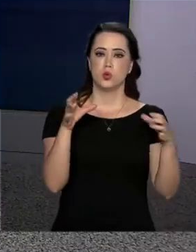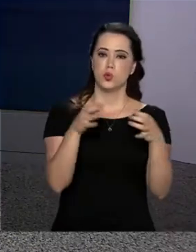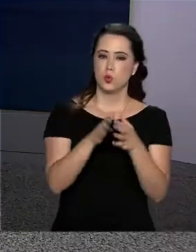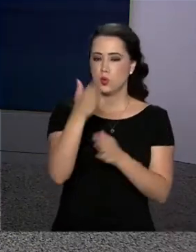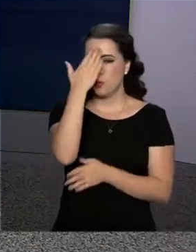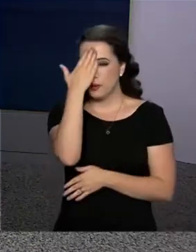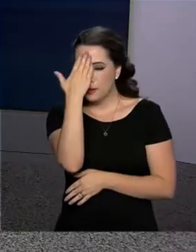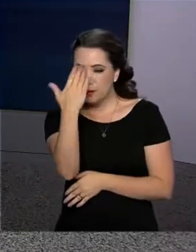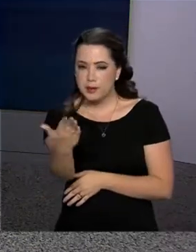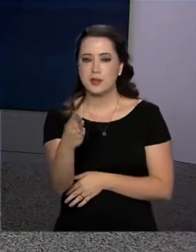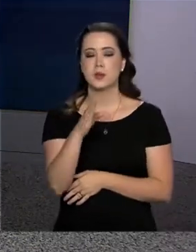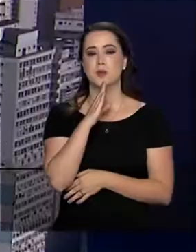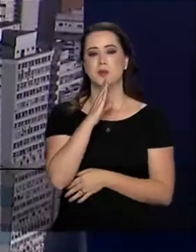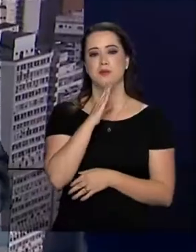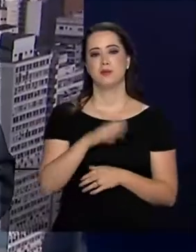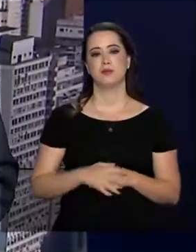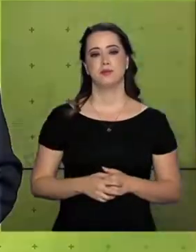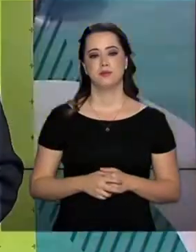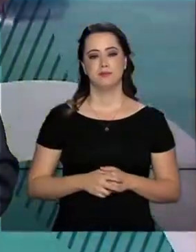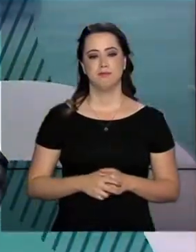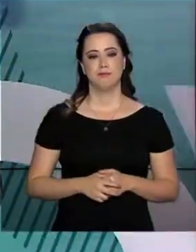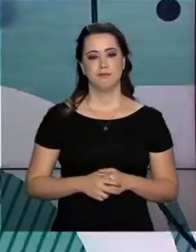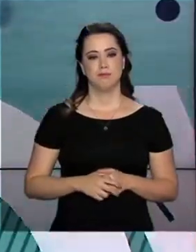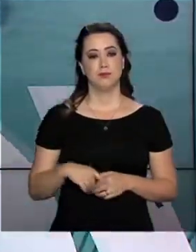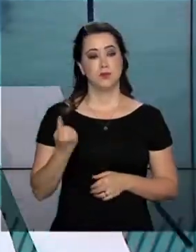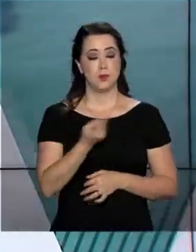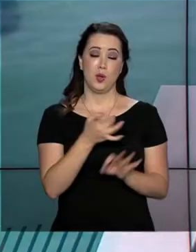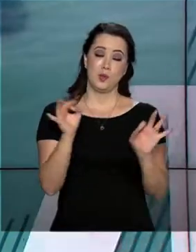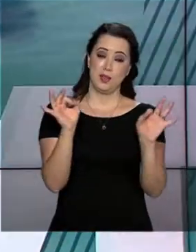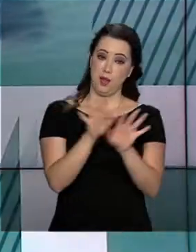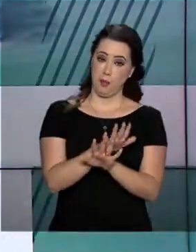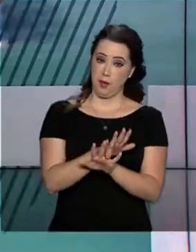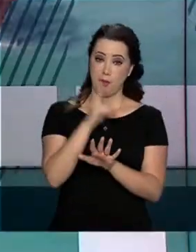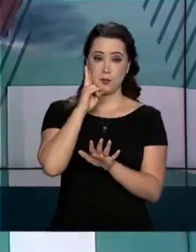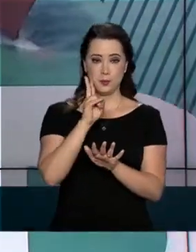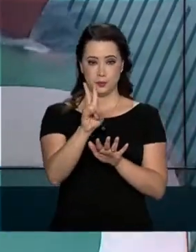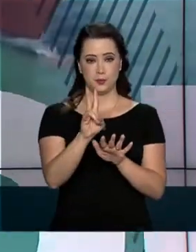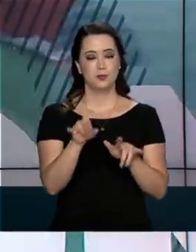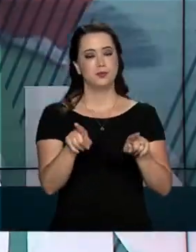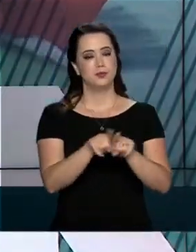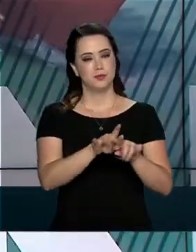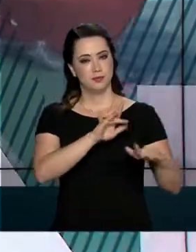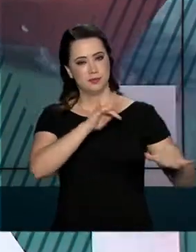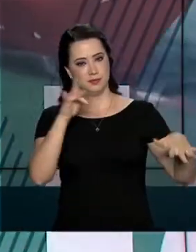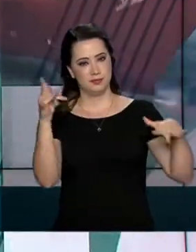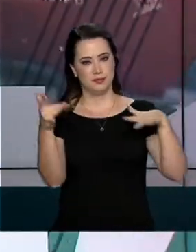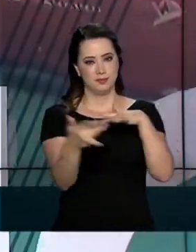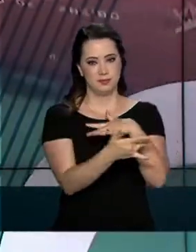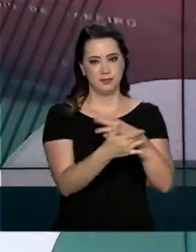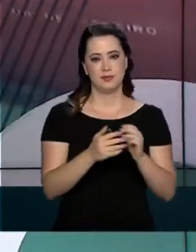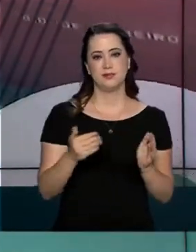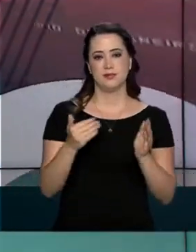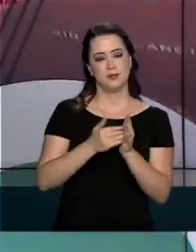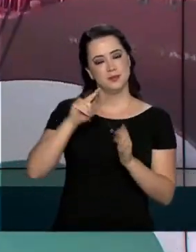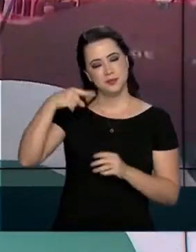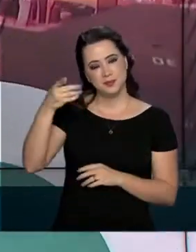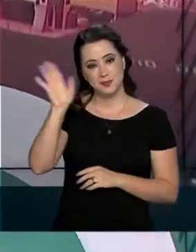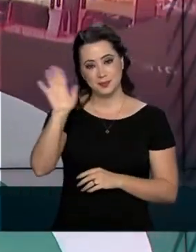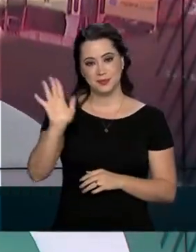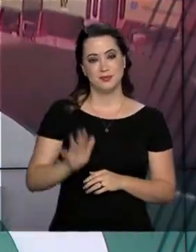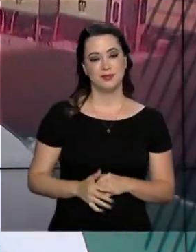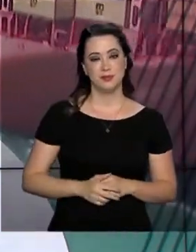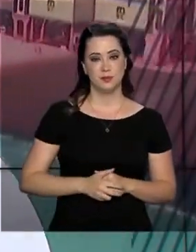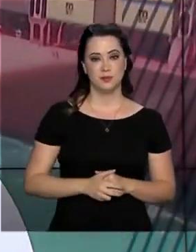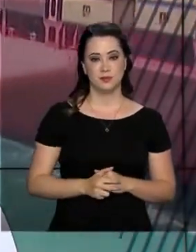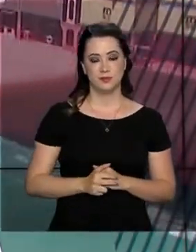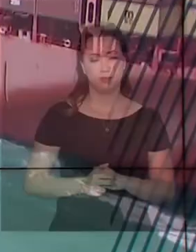agradece pelo reconhecimento. O governo agora fica por aqui. Continue nos acompanhando também pelas redes sociais. Até a próxima